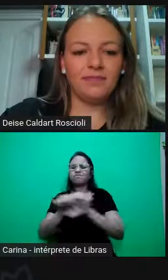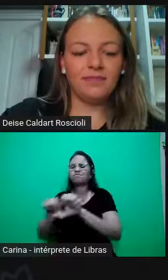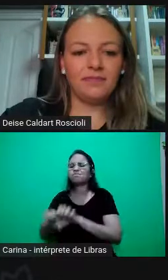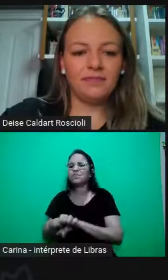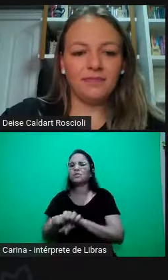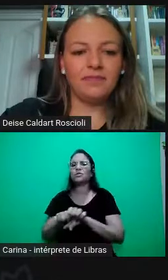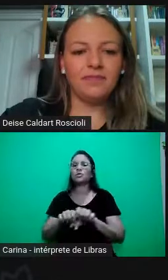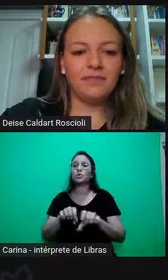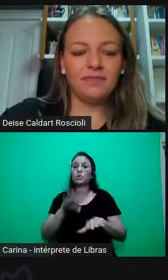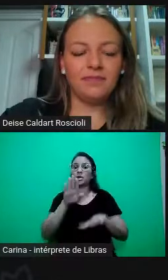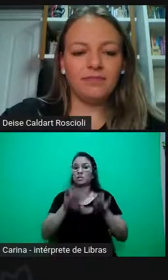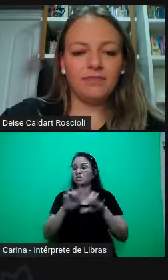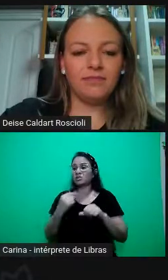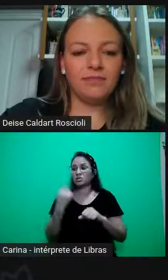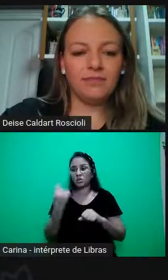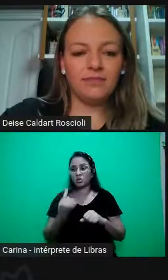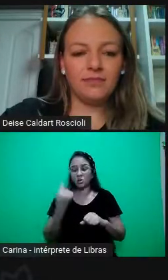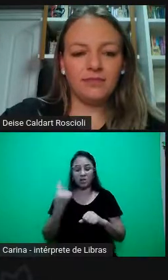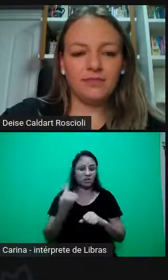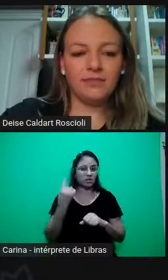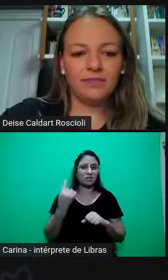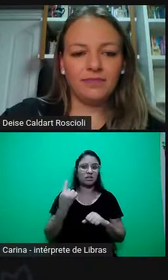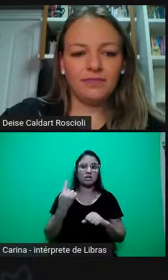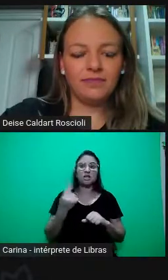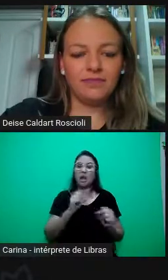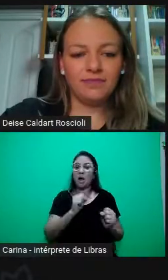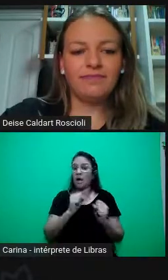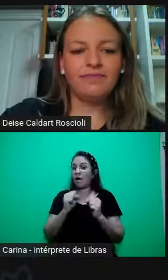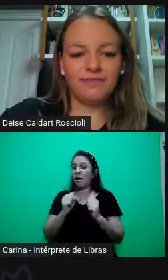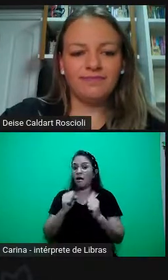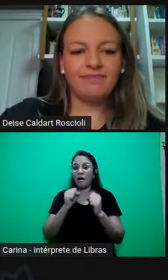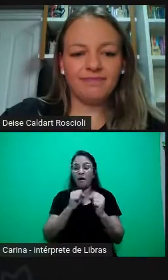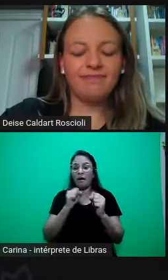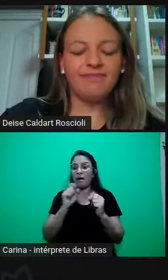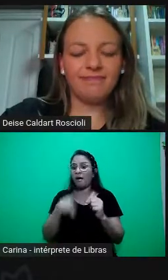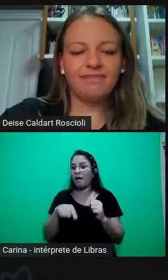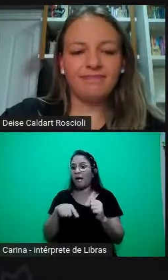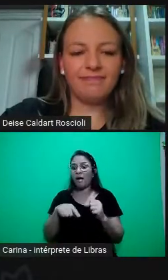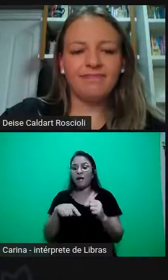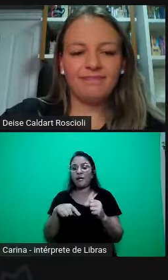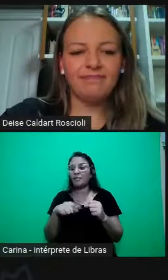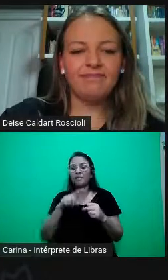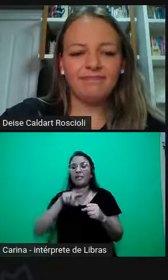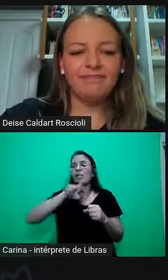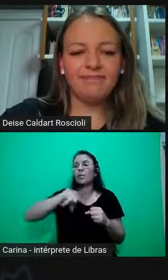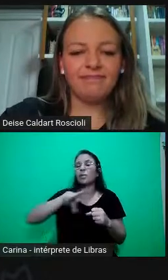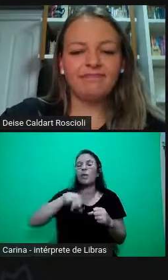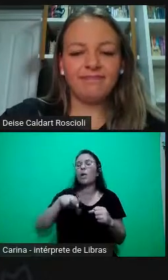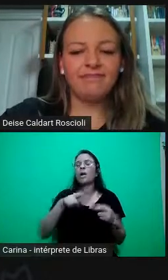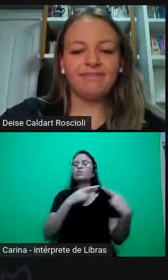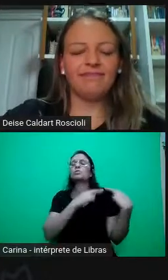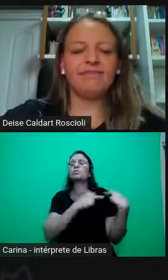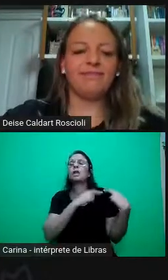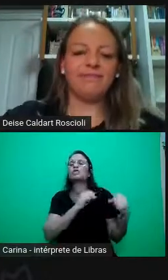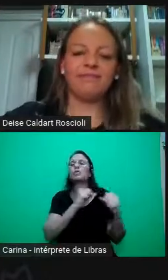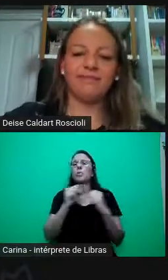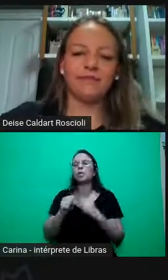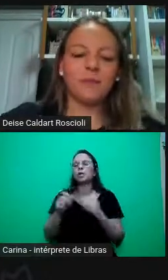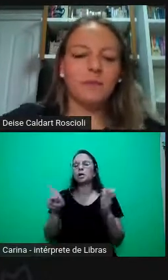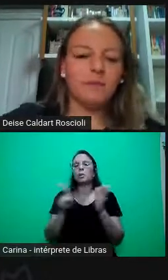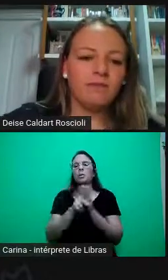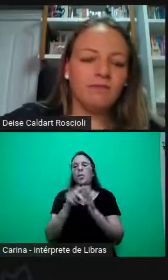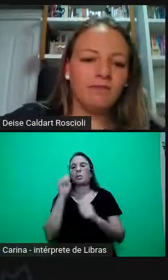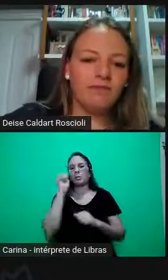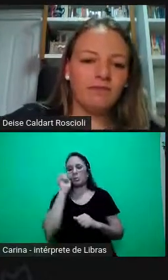sozinhas, que são muitas vezes fora da alçada do poder delas, né, então a gente também tem que tomar cuidado com isso. Tem uma,